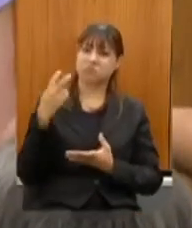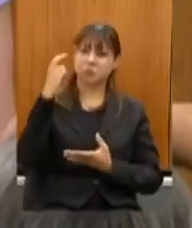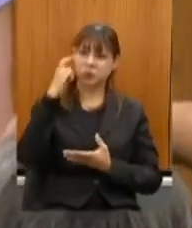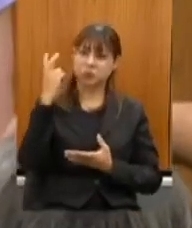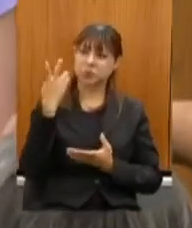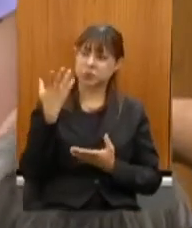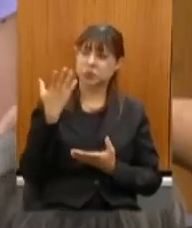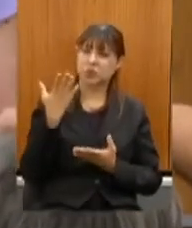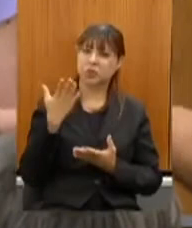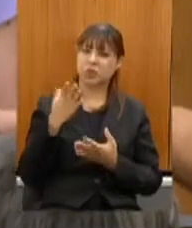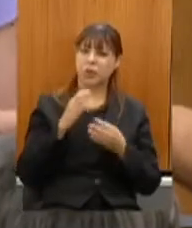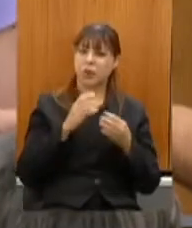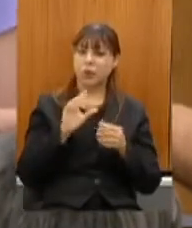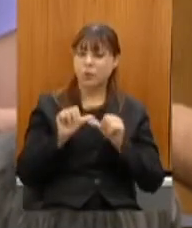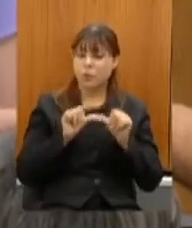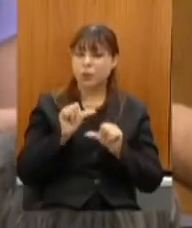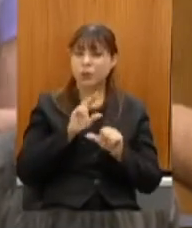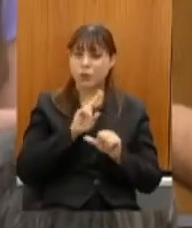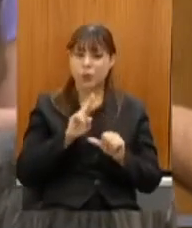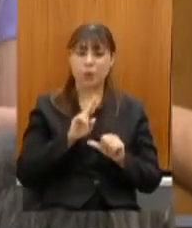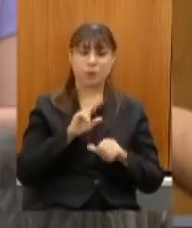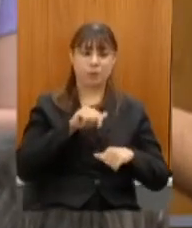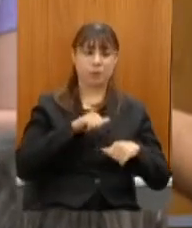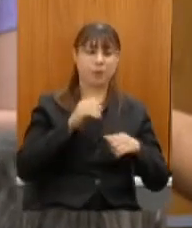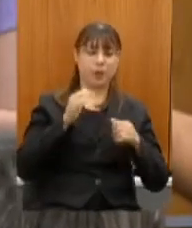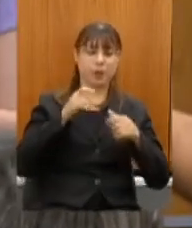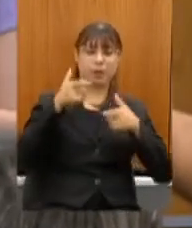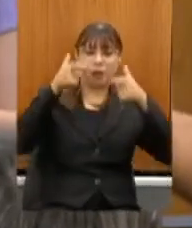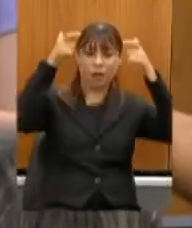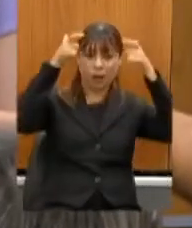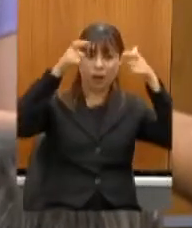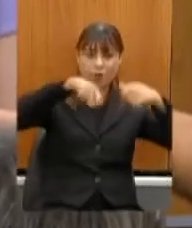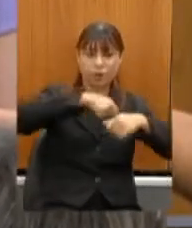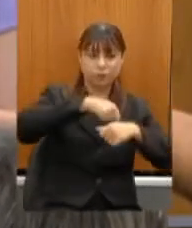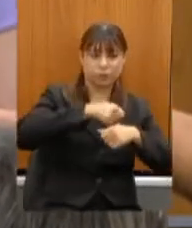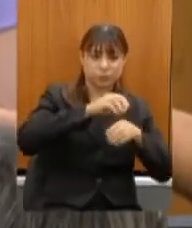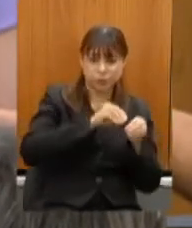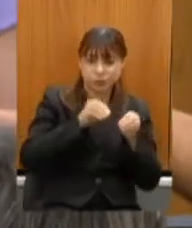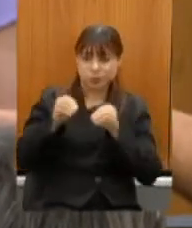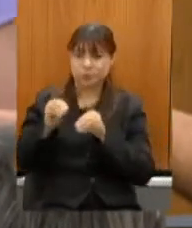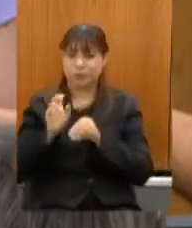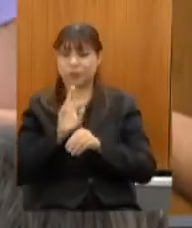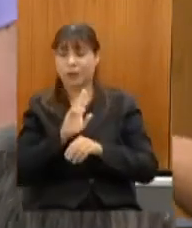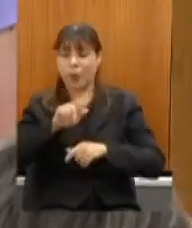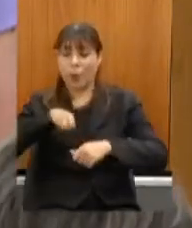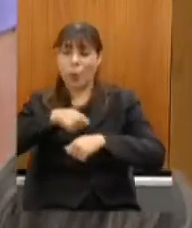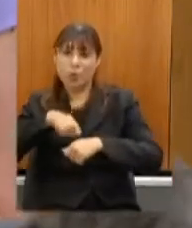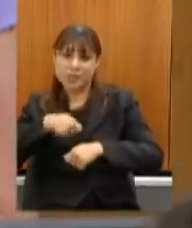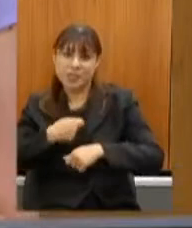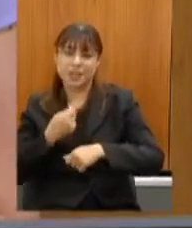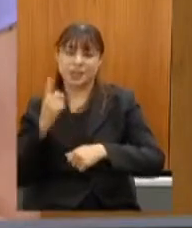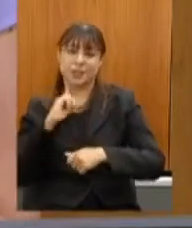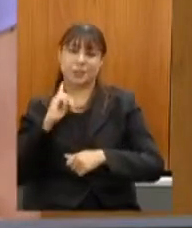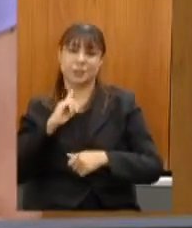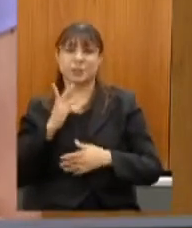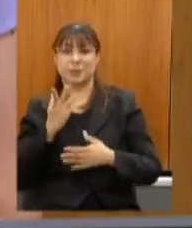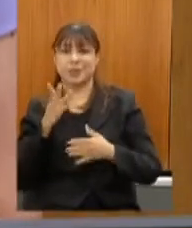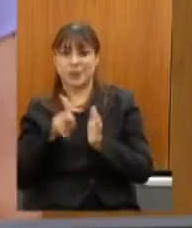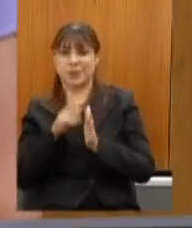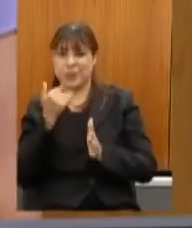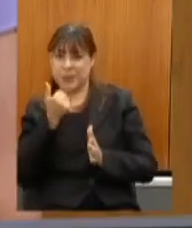pouco a nomenclatura de gastronomia mineira para a cozinha mineira e os projetos voltados para a cozinha mineira eu acho que isso